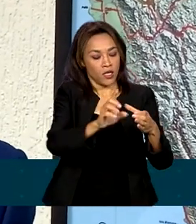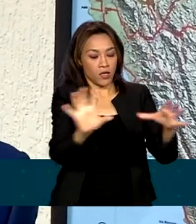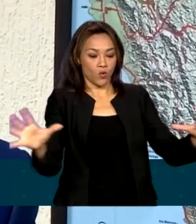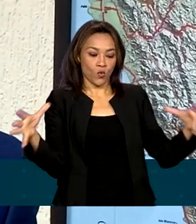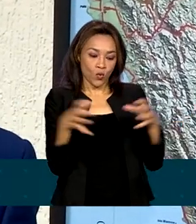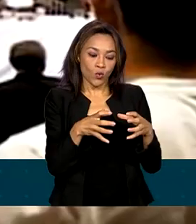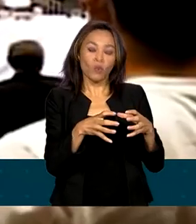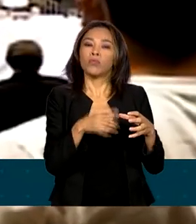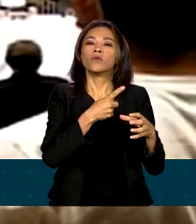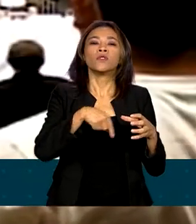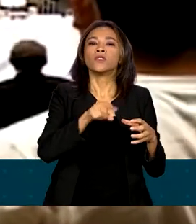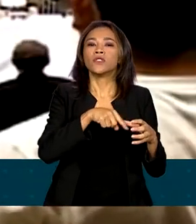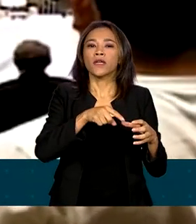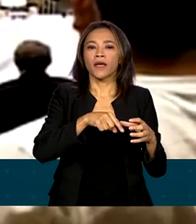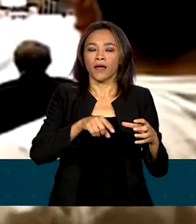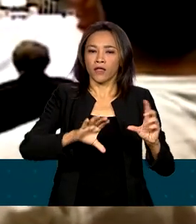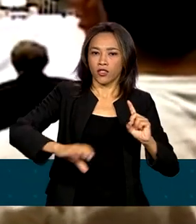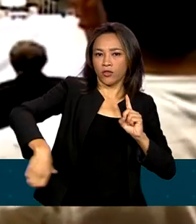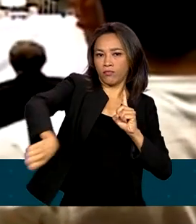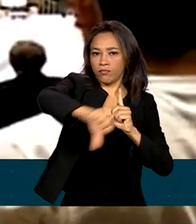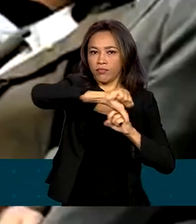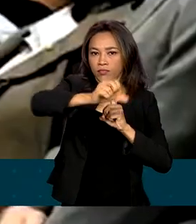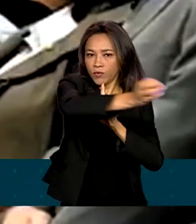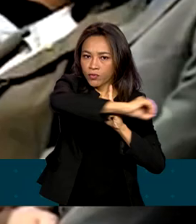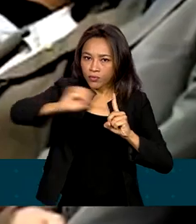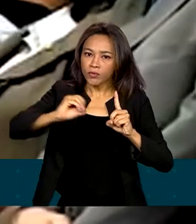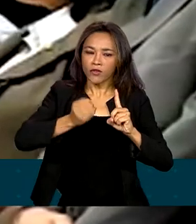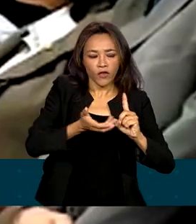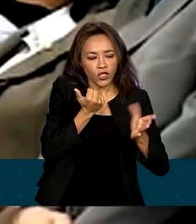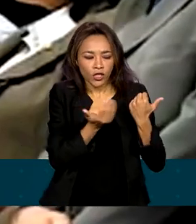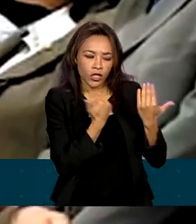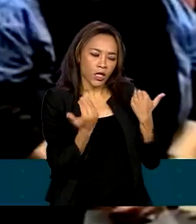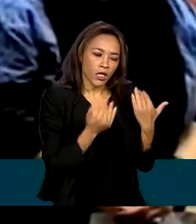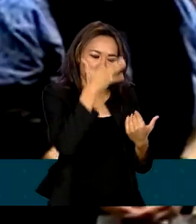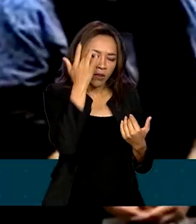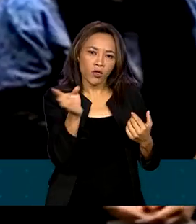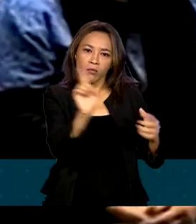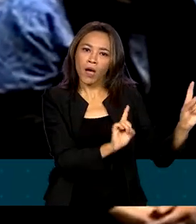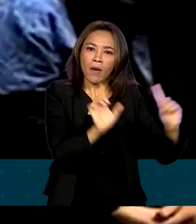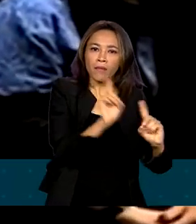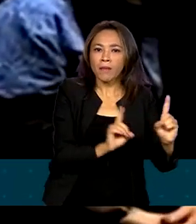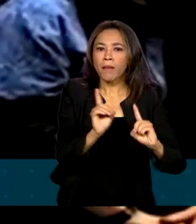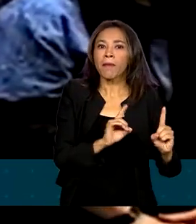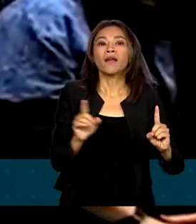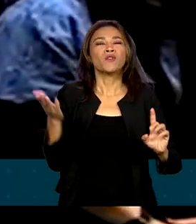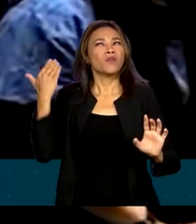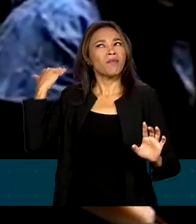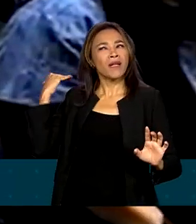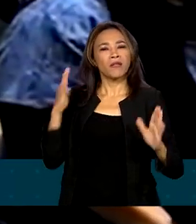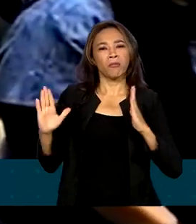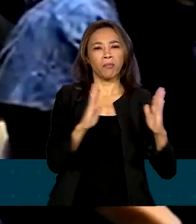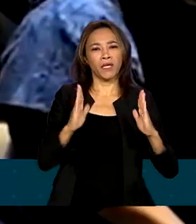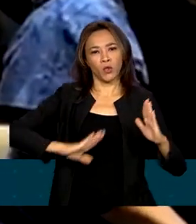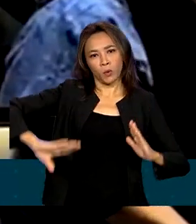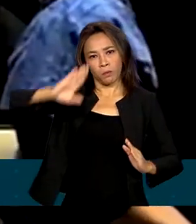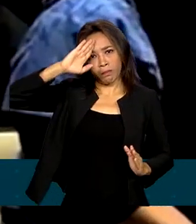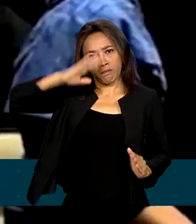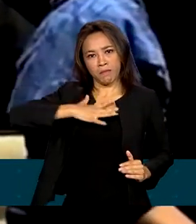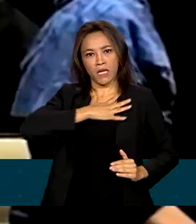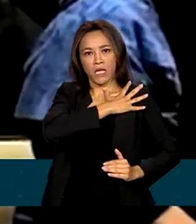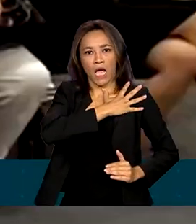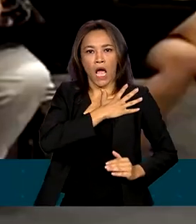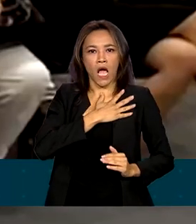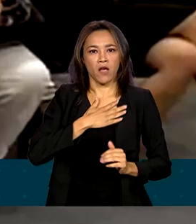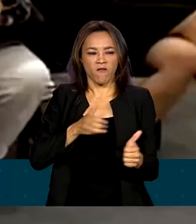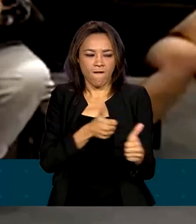de Anistia, que investiga os casos de perseguição e demissão durante o regime militar. A comissão foi criada em